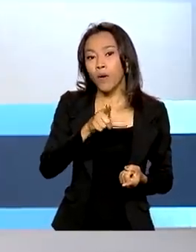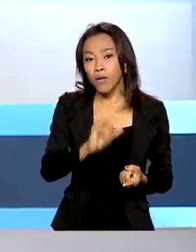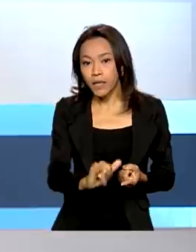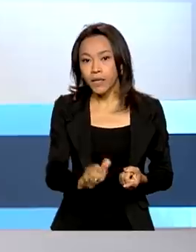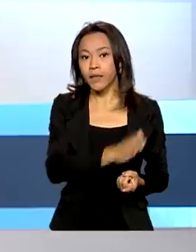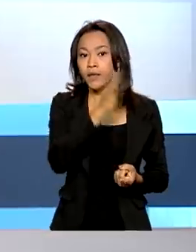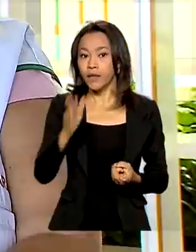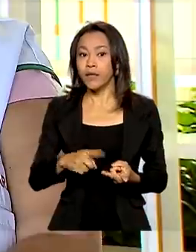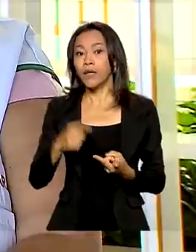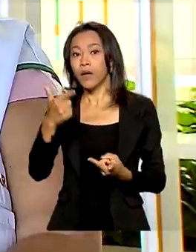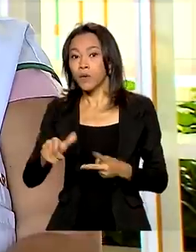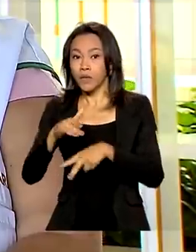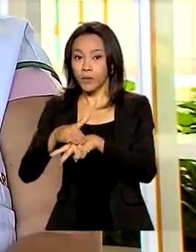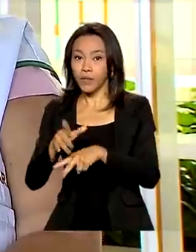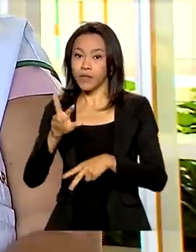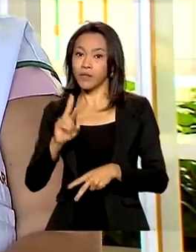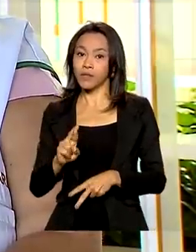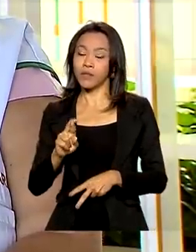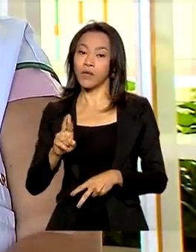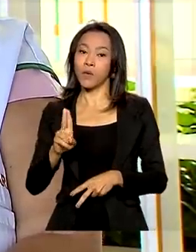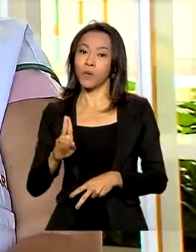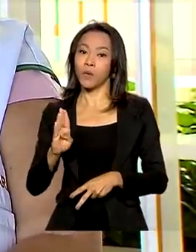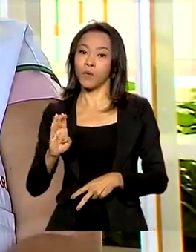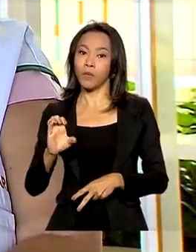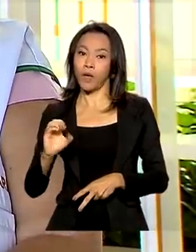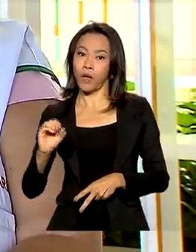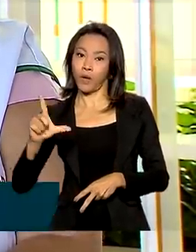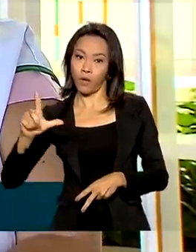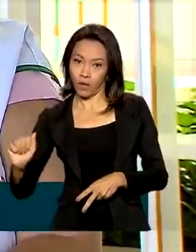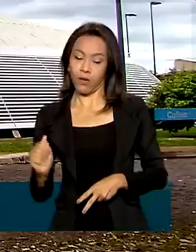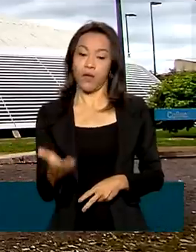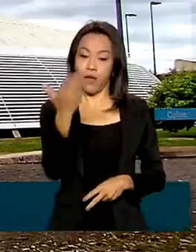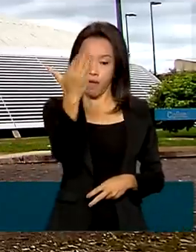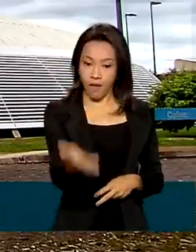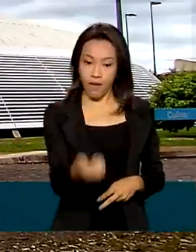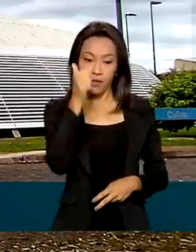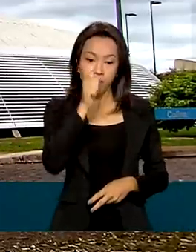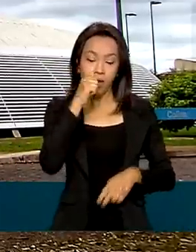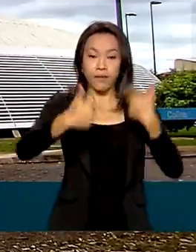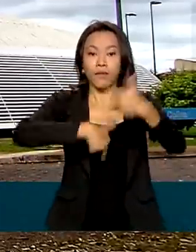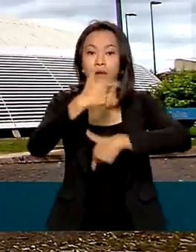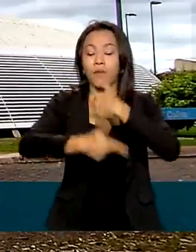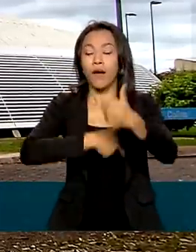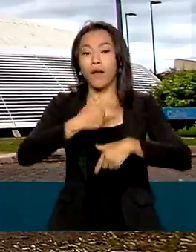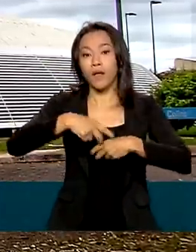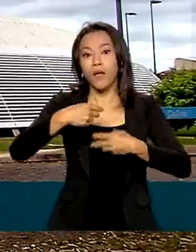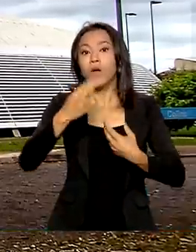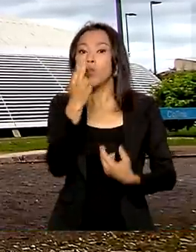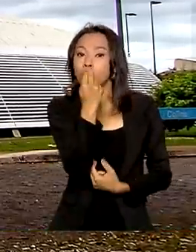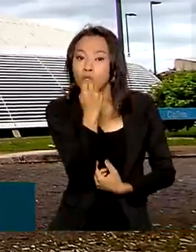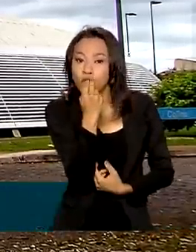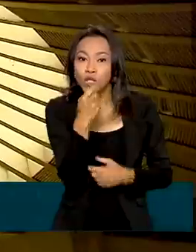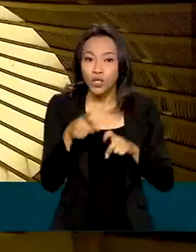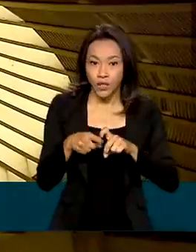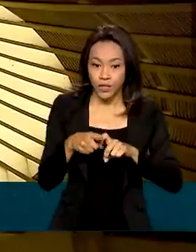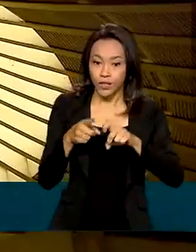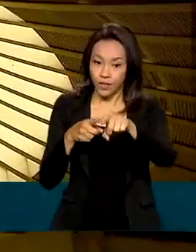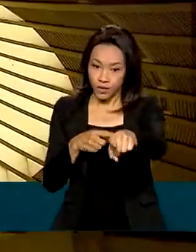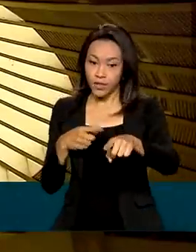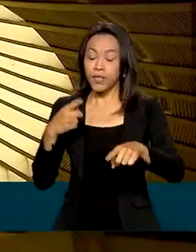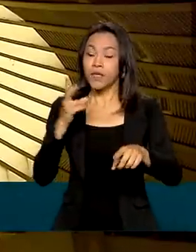e a rubeula. Juliane trabalha como nutricionista no mesmo hospital onde tratou as sequelas da